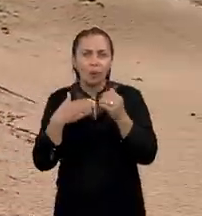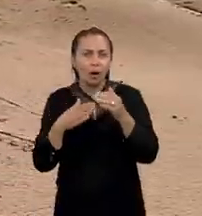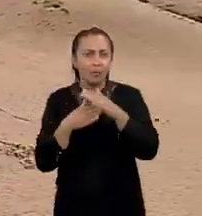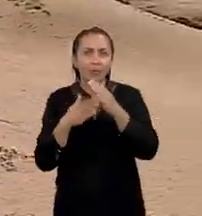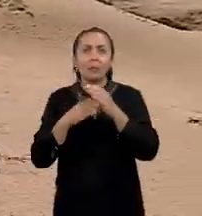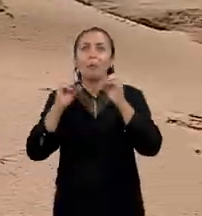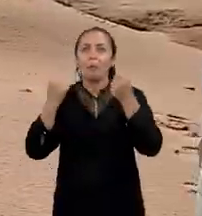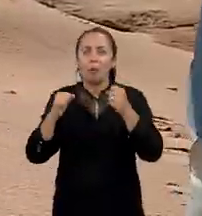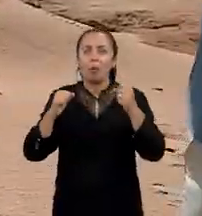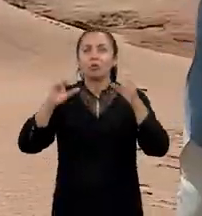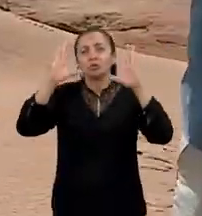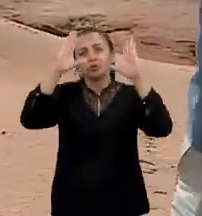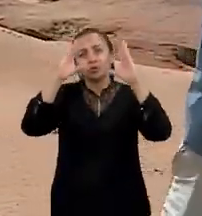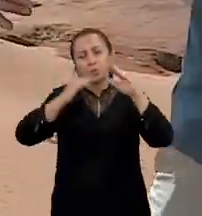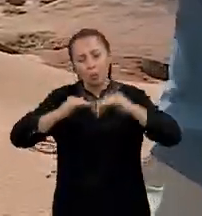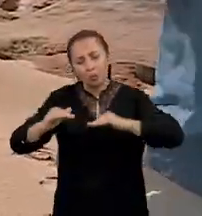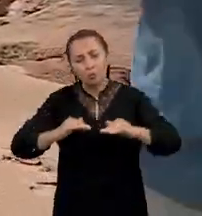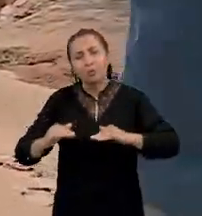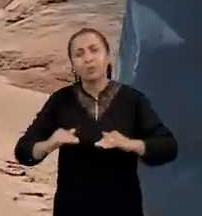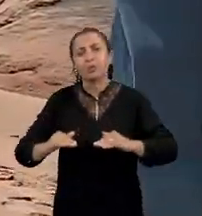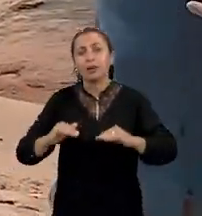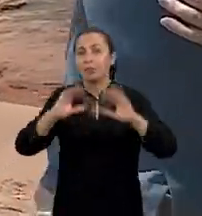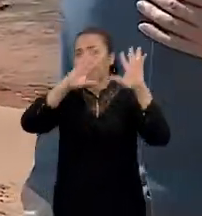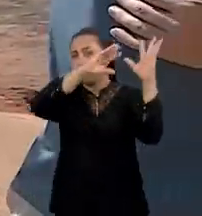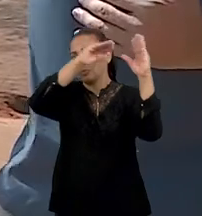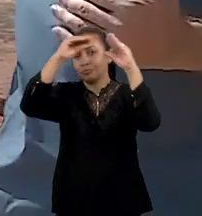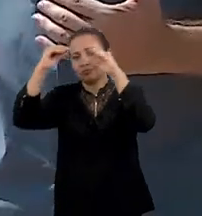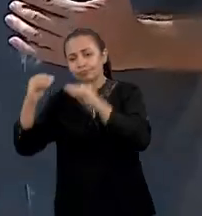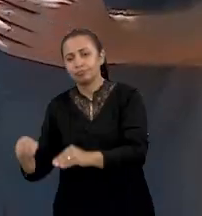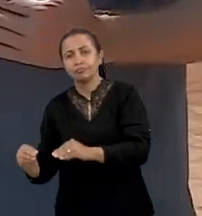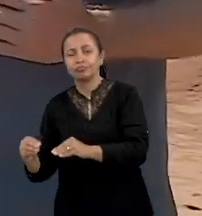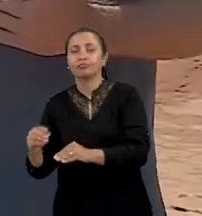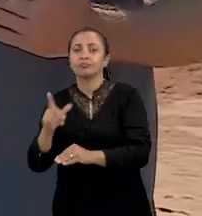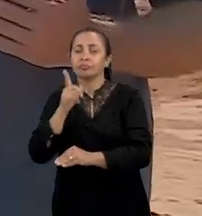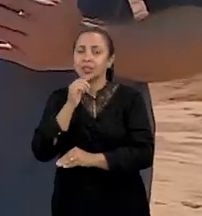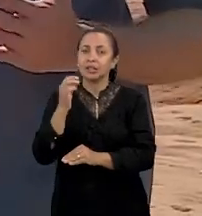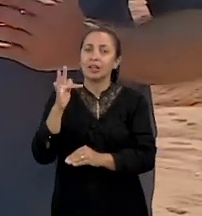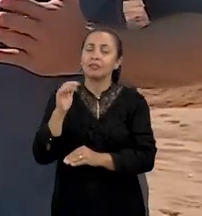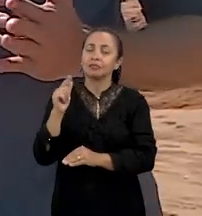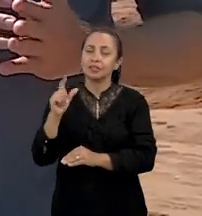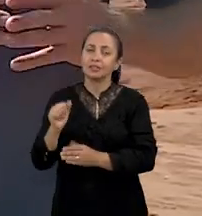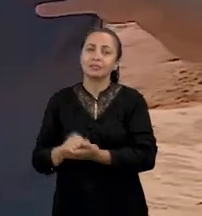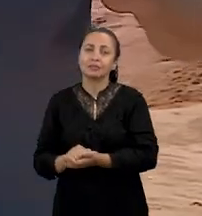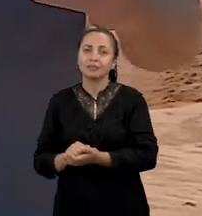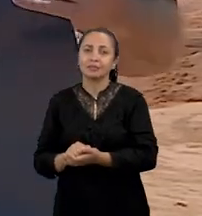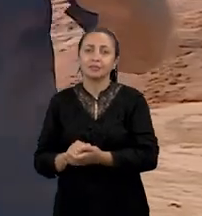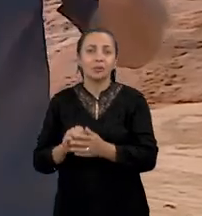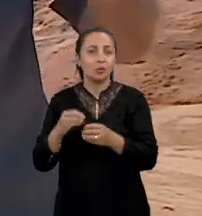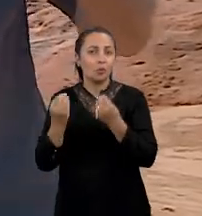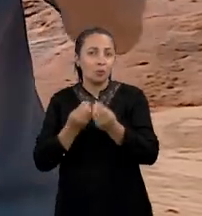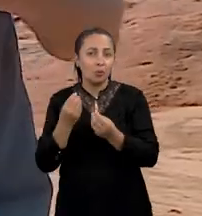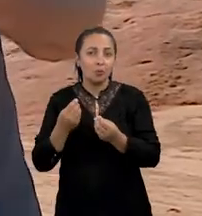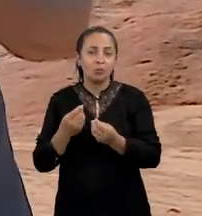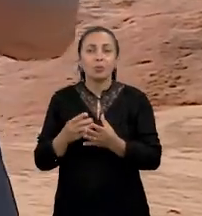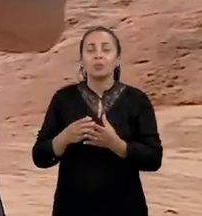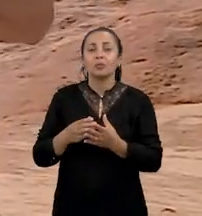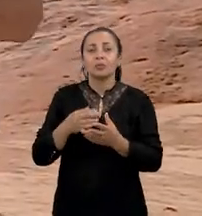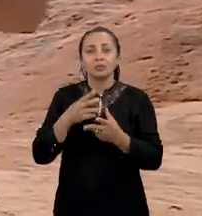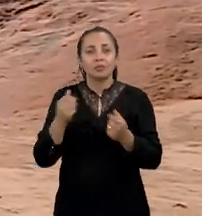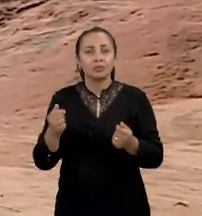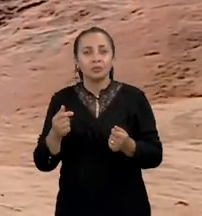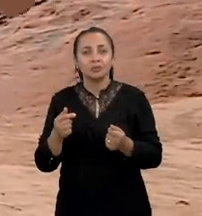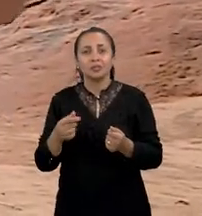qualquer momento, ele pode se movimentar, ou seja, ele pode cair na base da falésia. Como não é algo